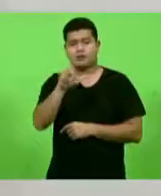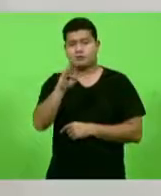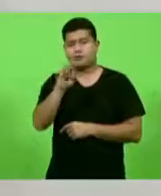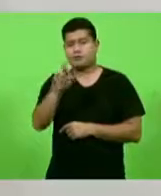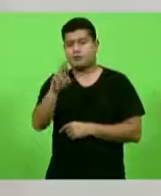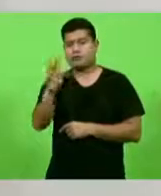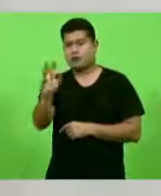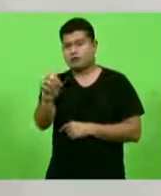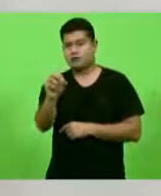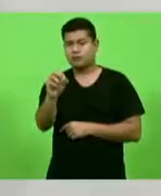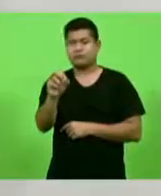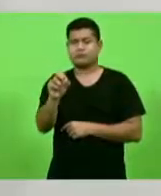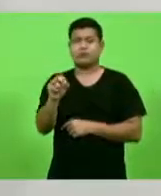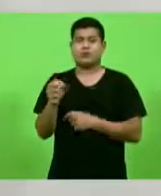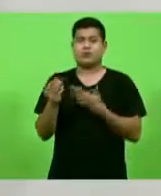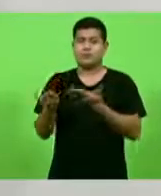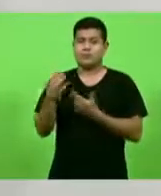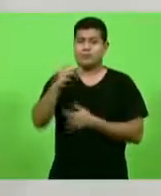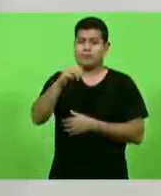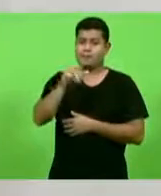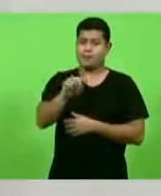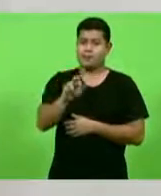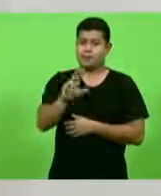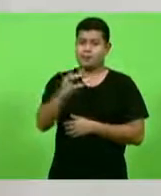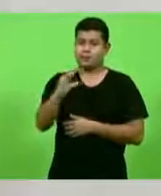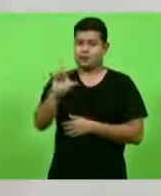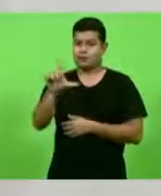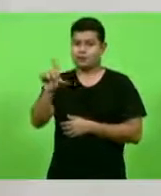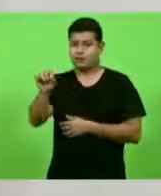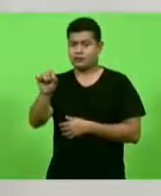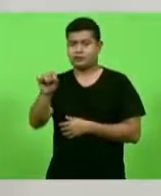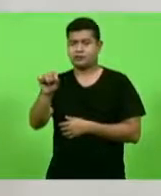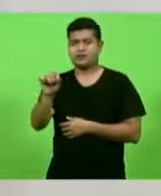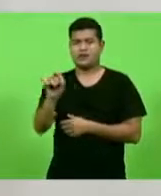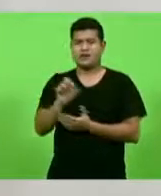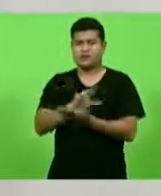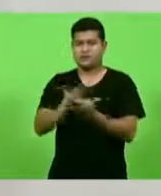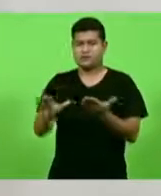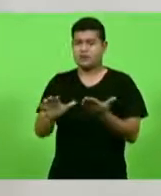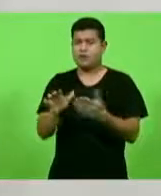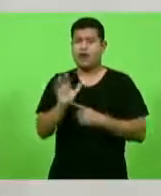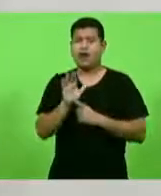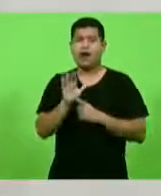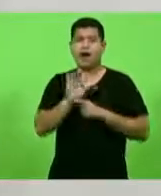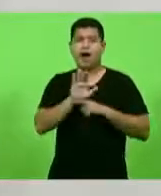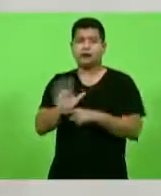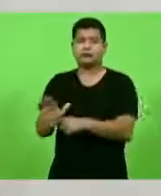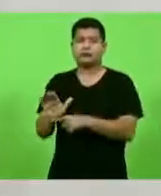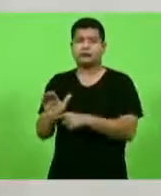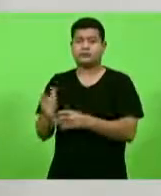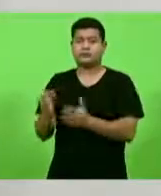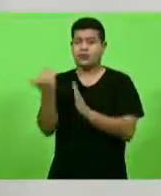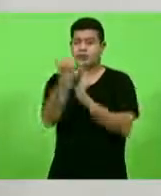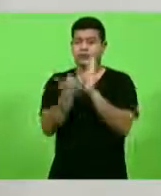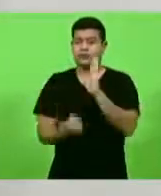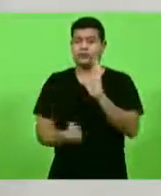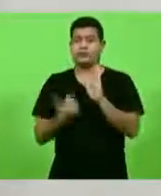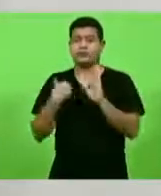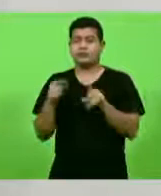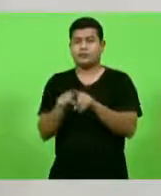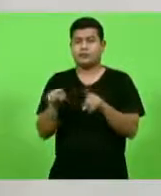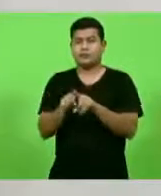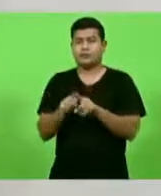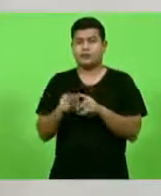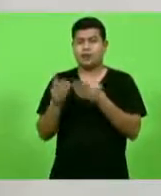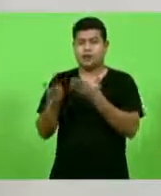Roberto Fontes, Marcelo Seixas, que também contribuem para a programação. Ao senador Esperidião Amin, sua esposa